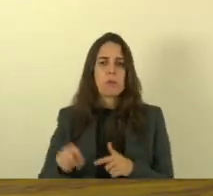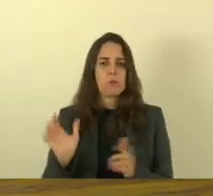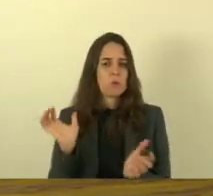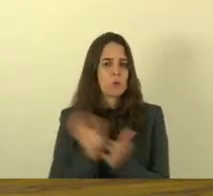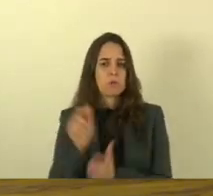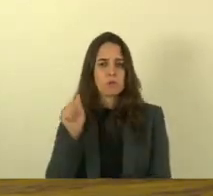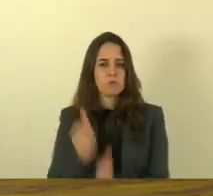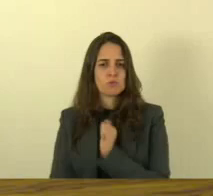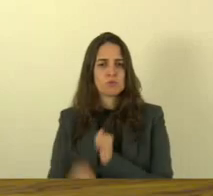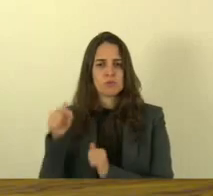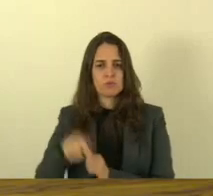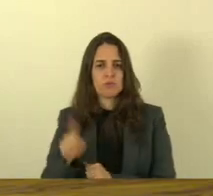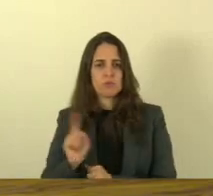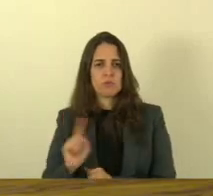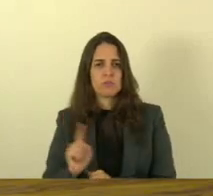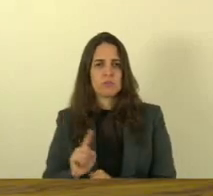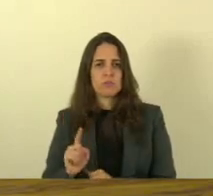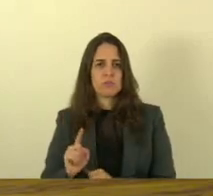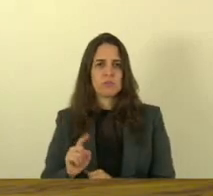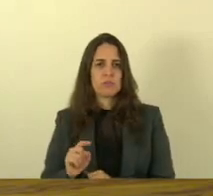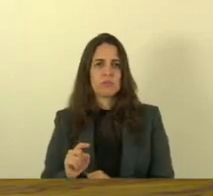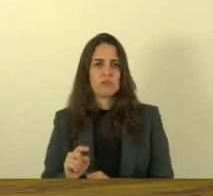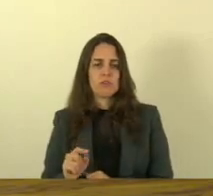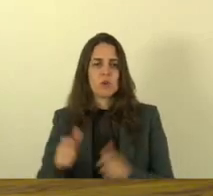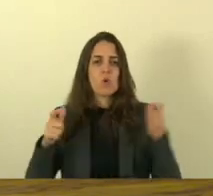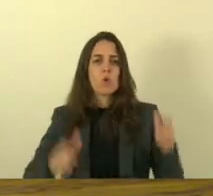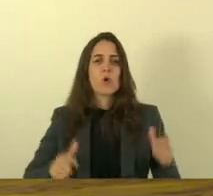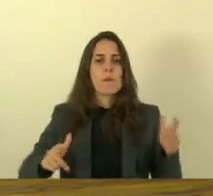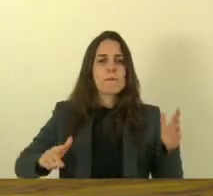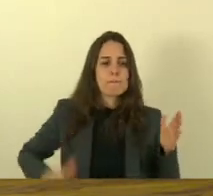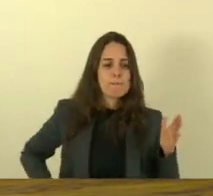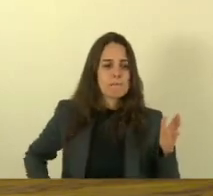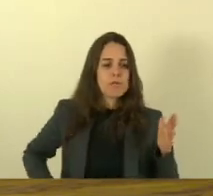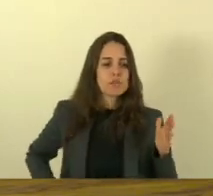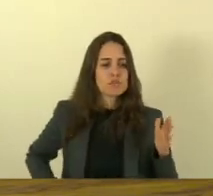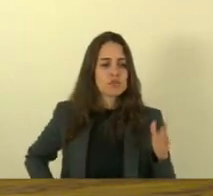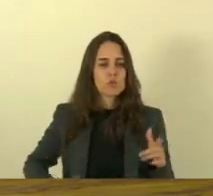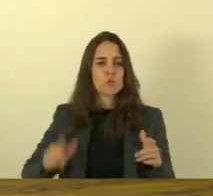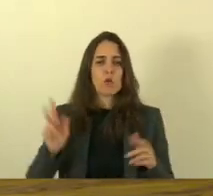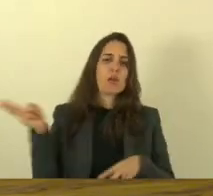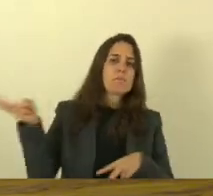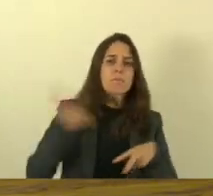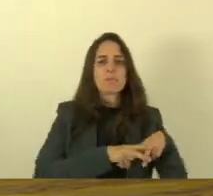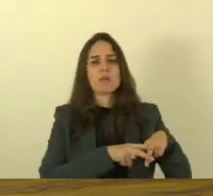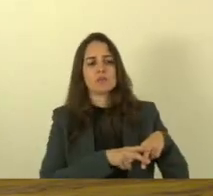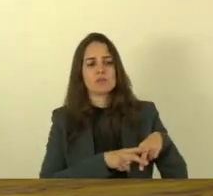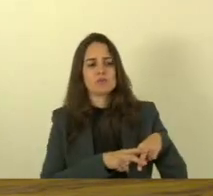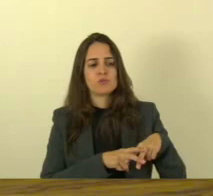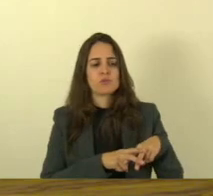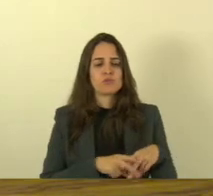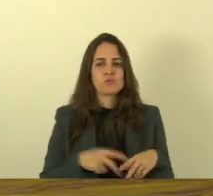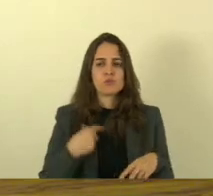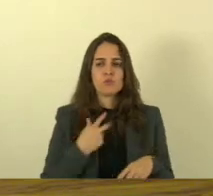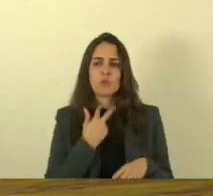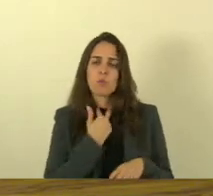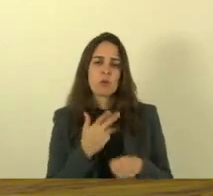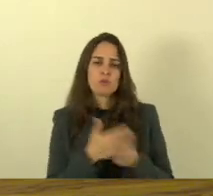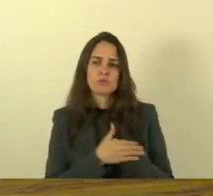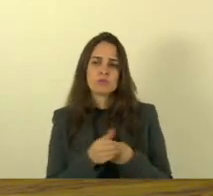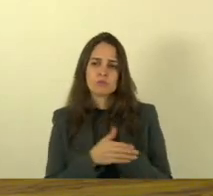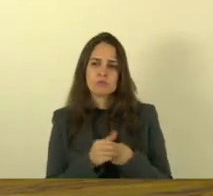Ferroviária e nos deixem paz lugar de bandido como dissemos aqui é na cadeia e não podemos acobertar